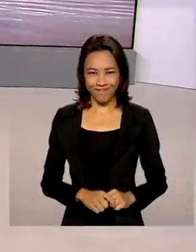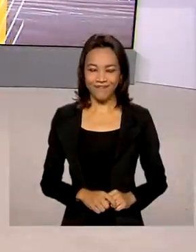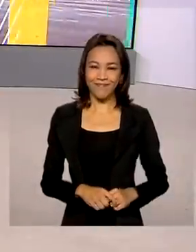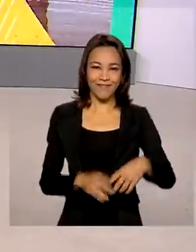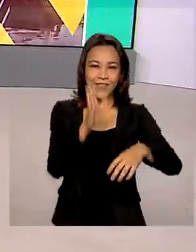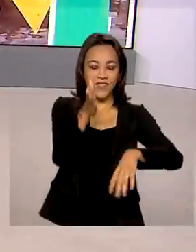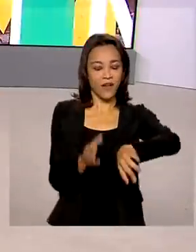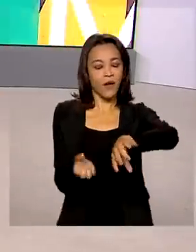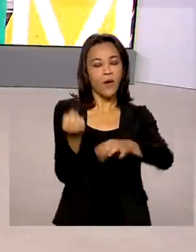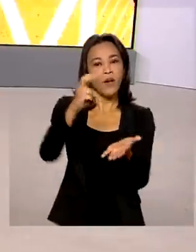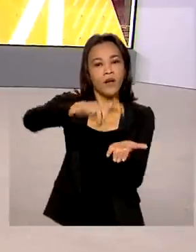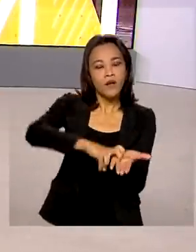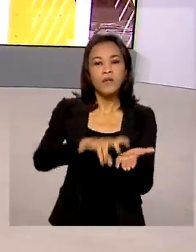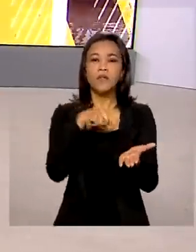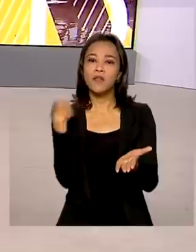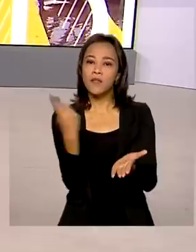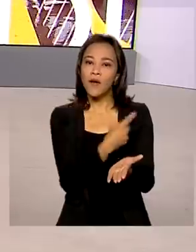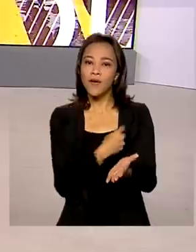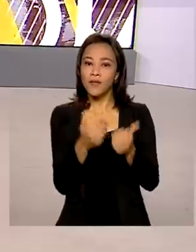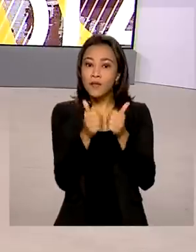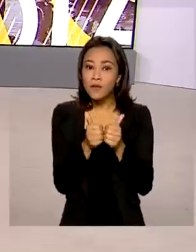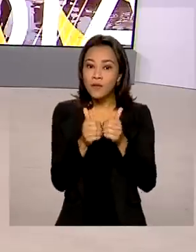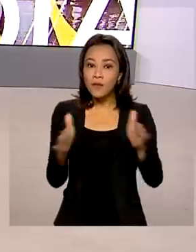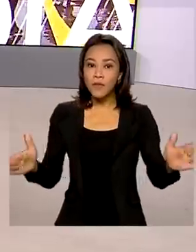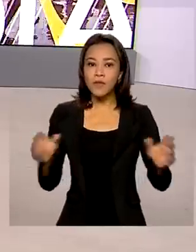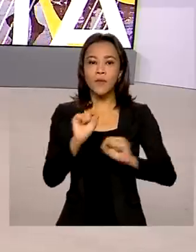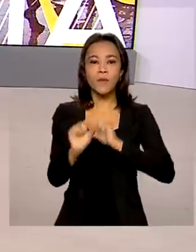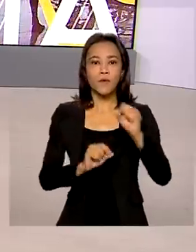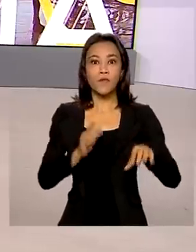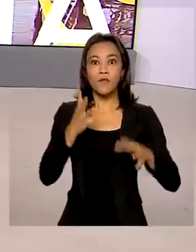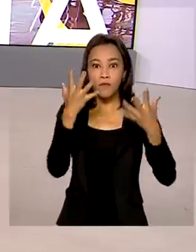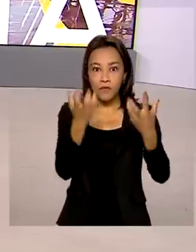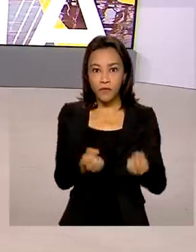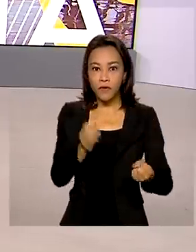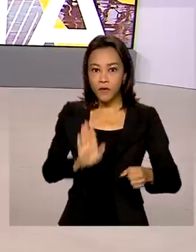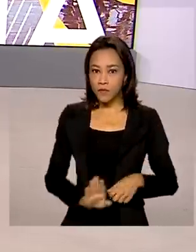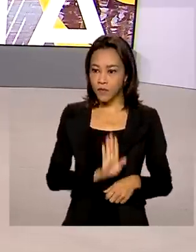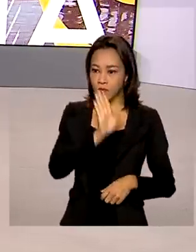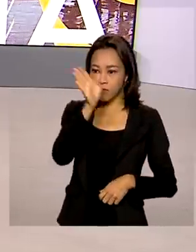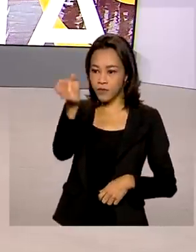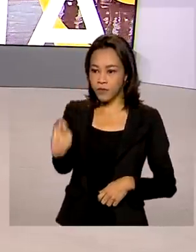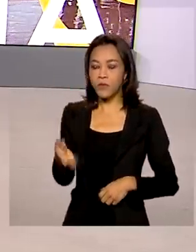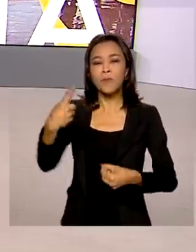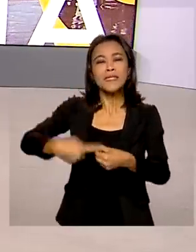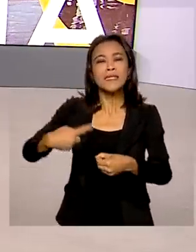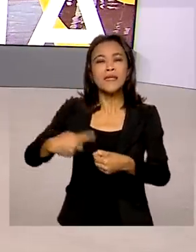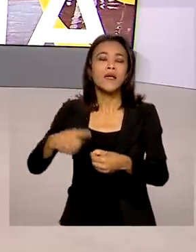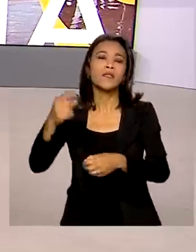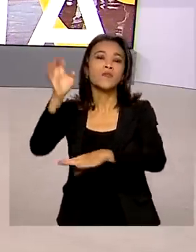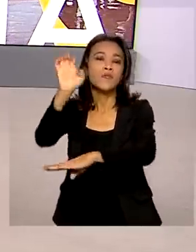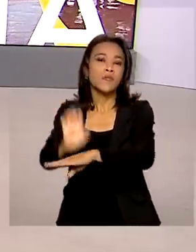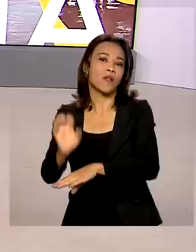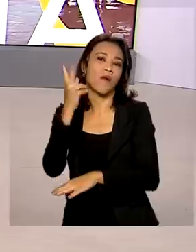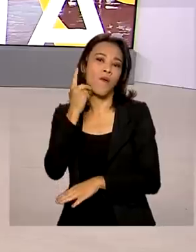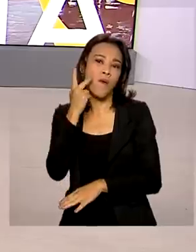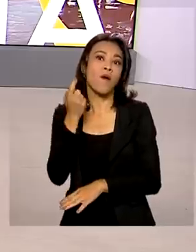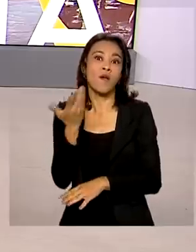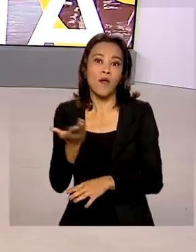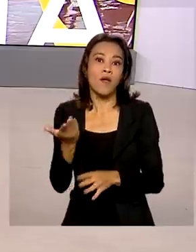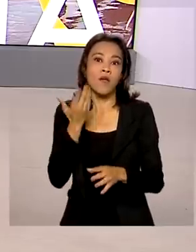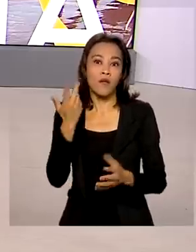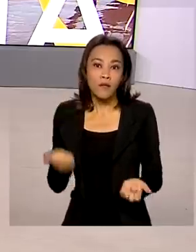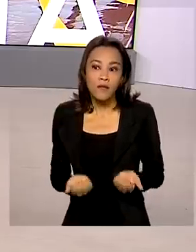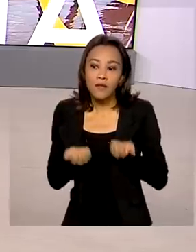Oito horas agora e nós abrimos esta edição indo direto a Juazeiro do Norte, no Ceará, onde o presidente Jair Bolsonaro entrega